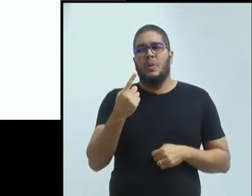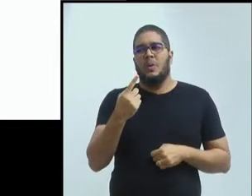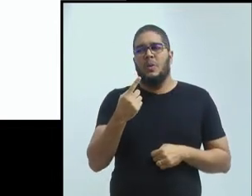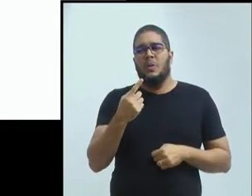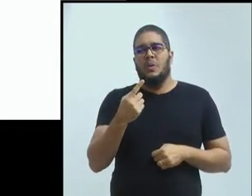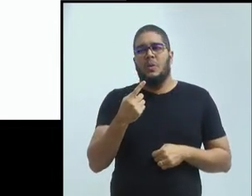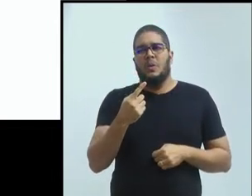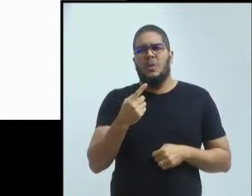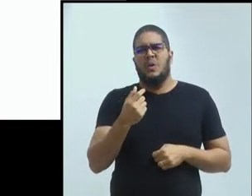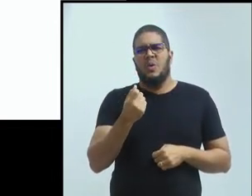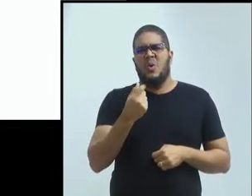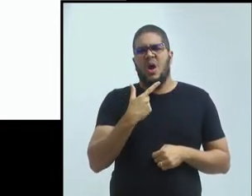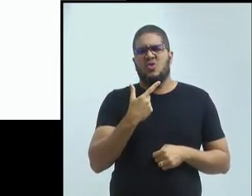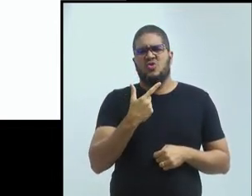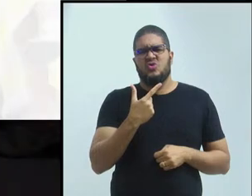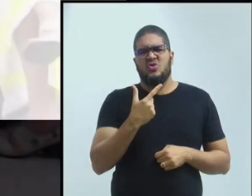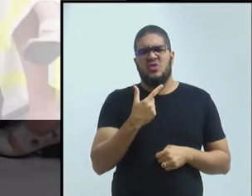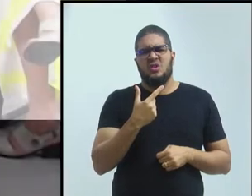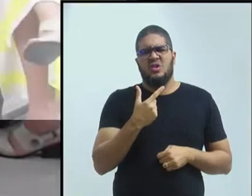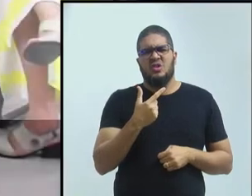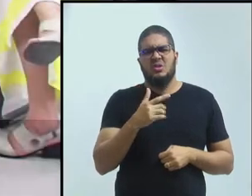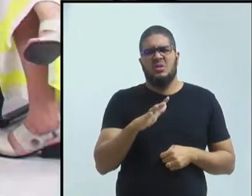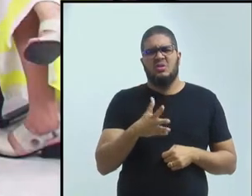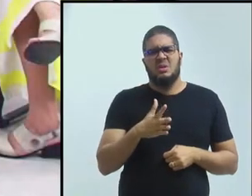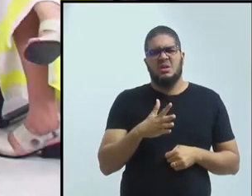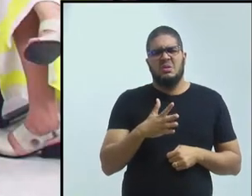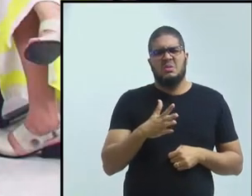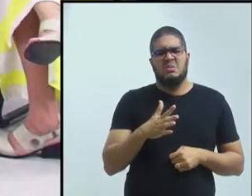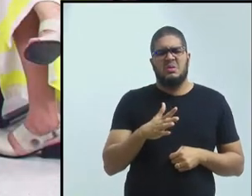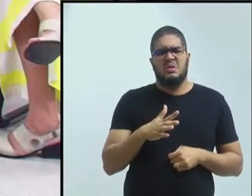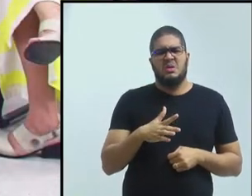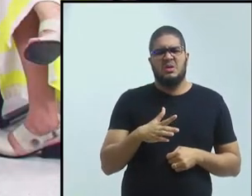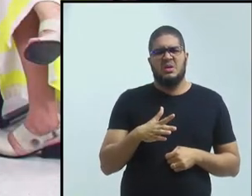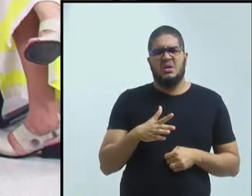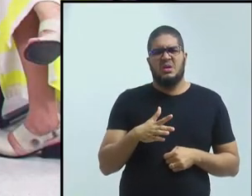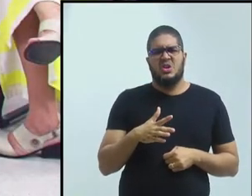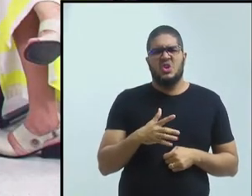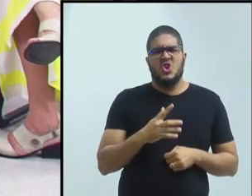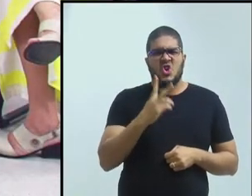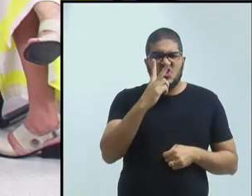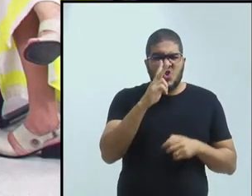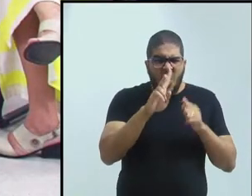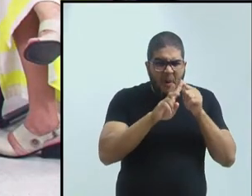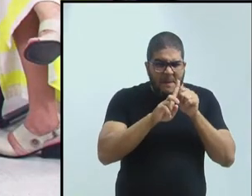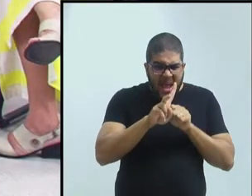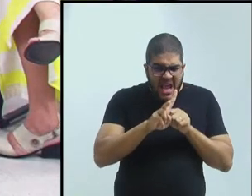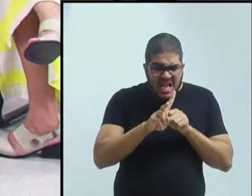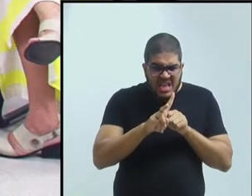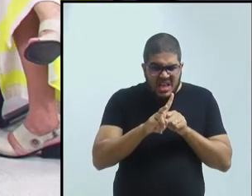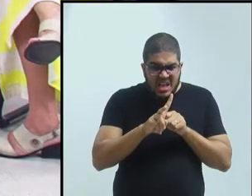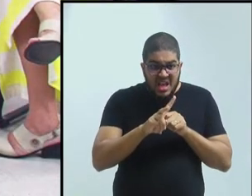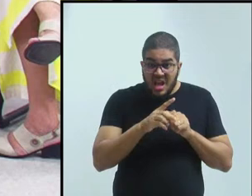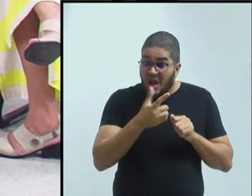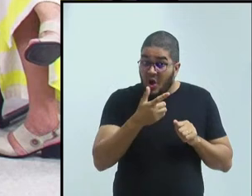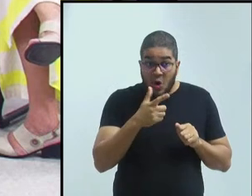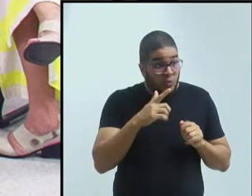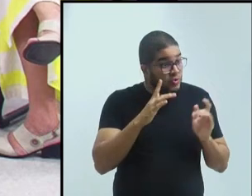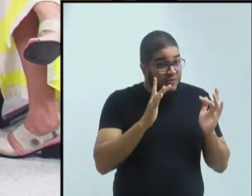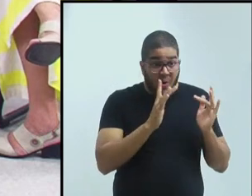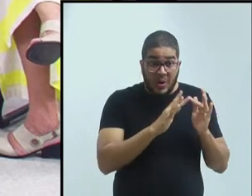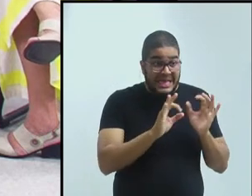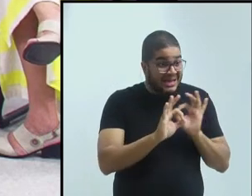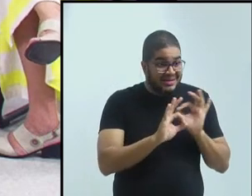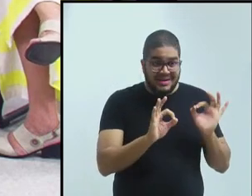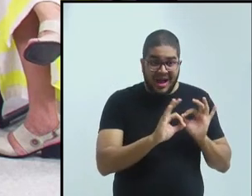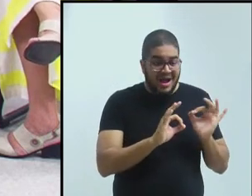passa, acho que uns, sei lá, mais uns um, dois meses, não sei, eu não tive mais contato da